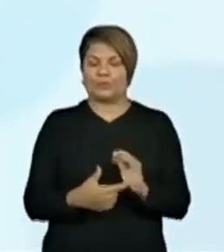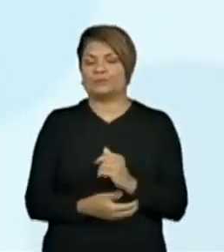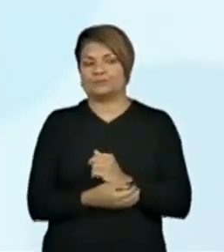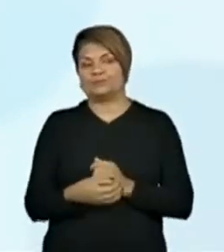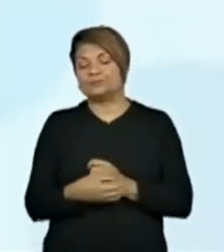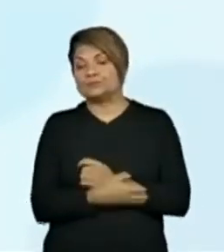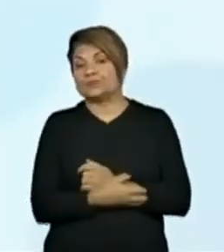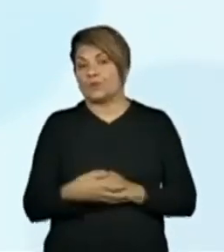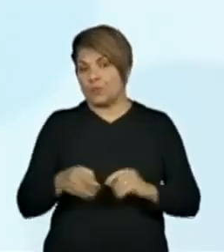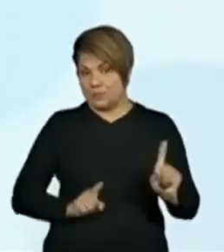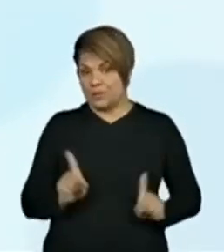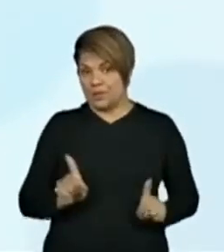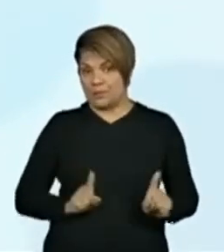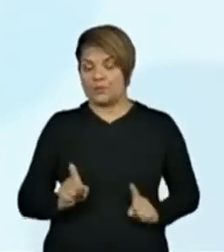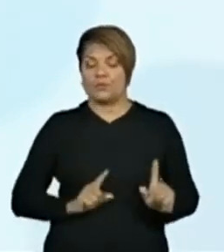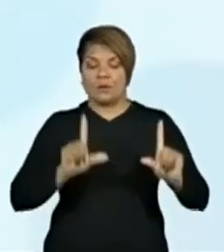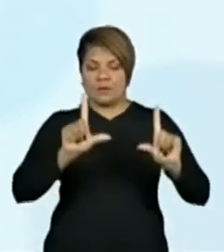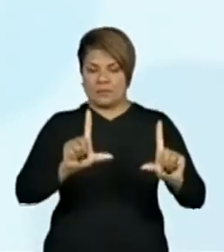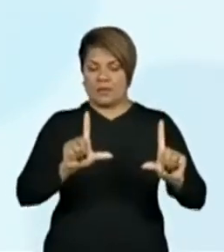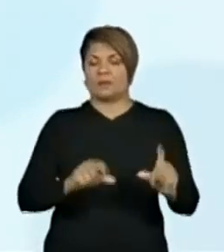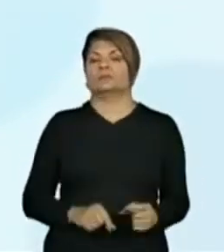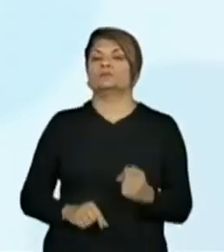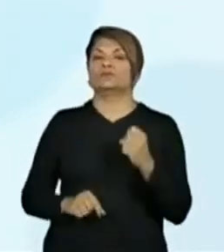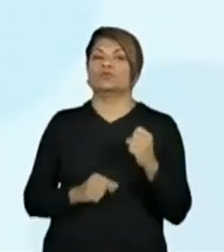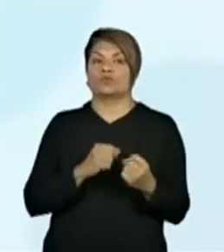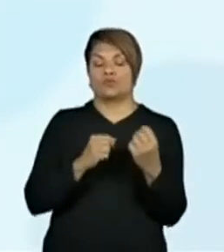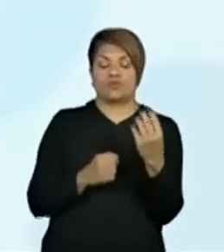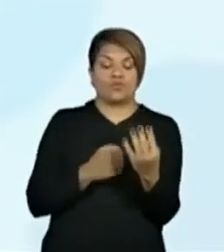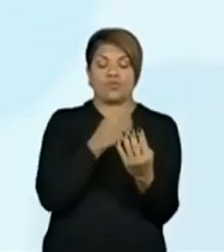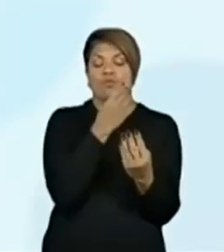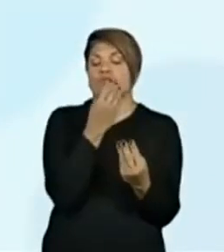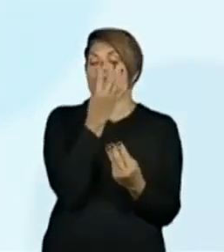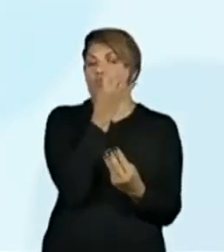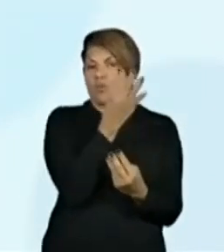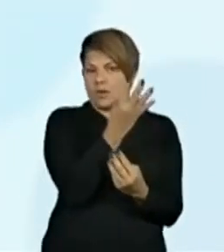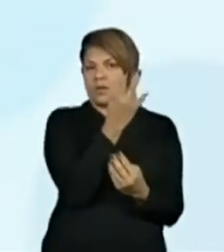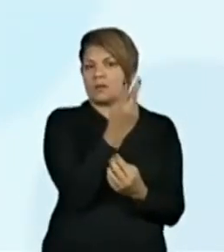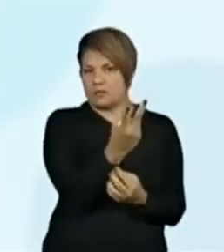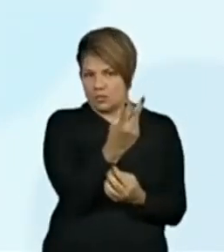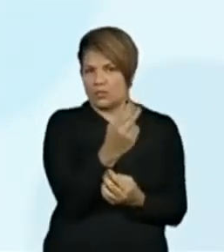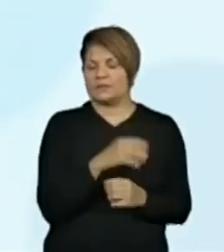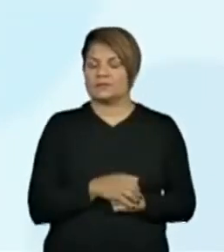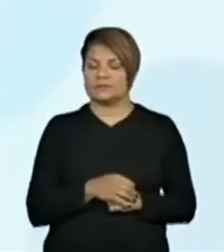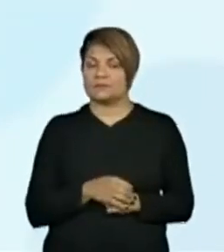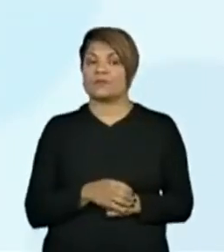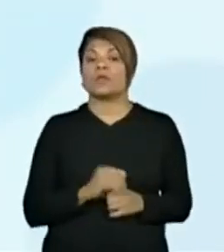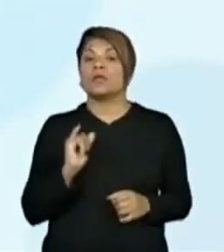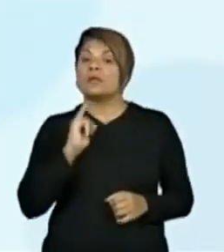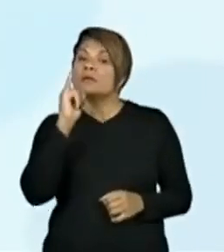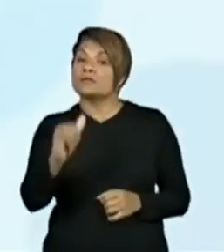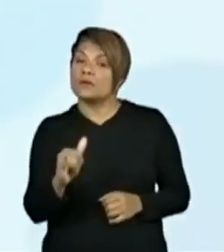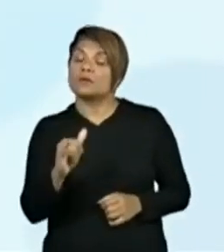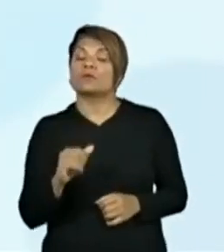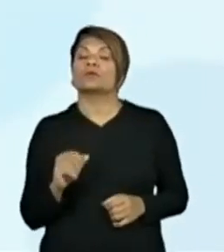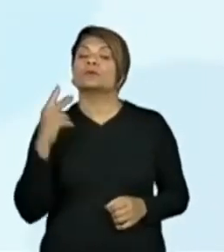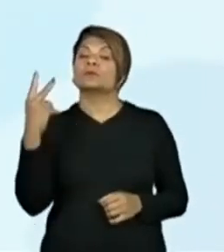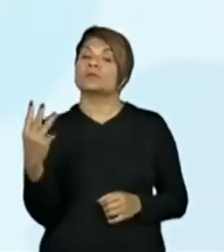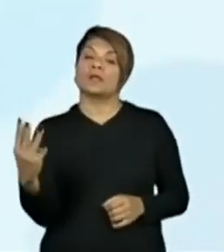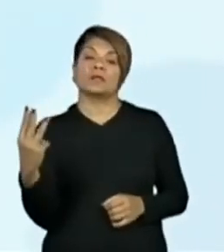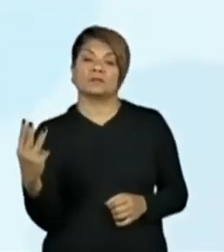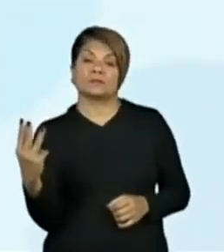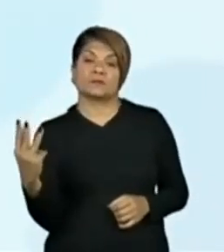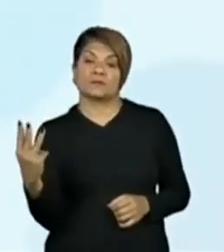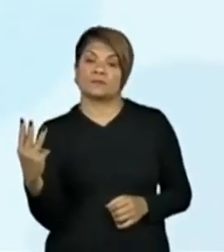primos a cartela com o número 42 e falou o algarismo 3. Que